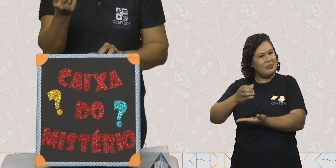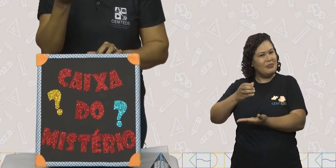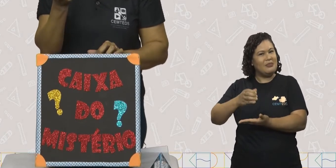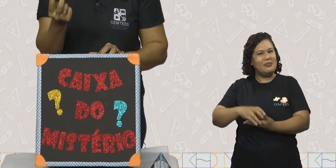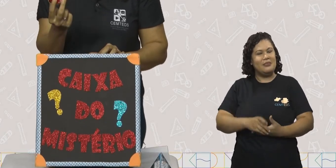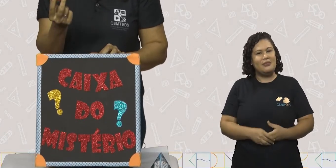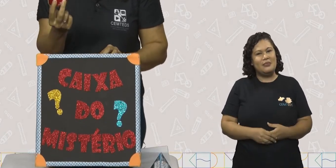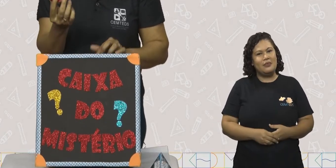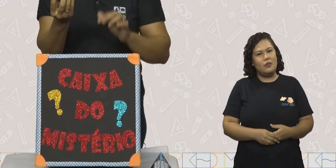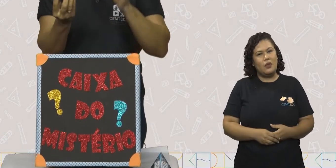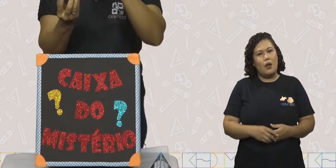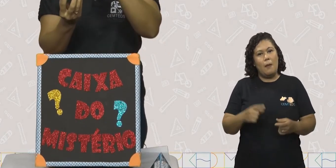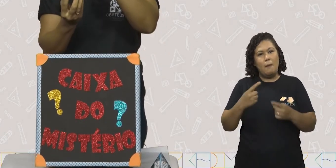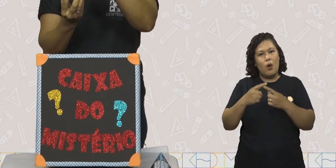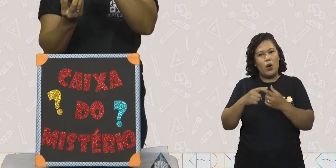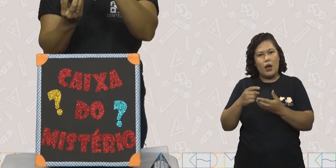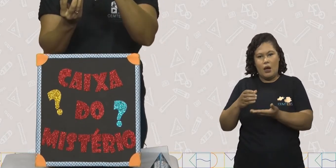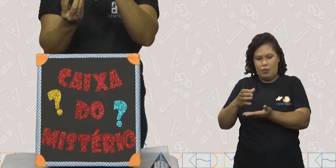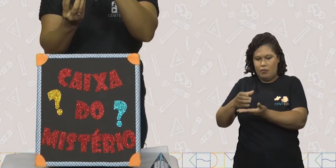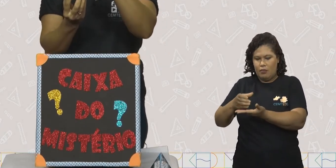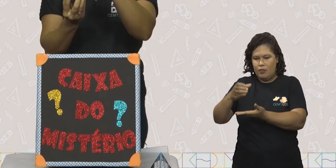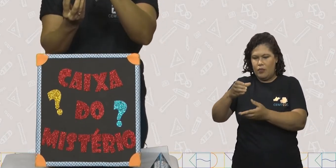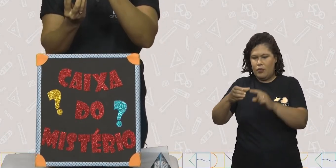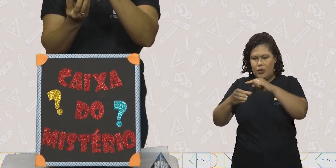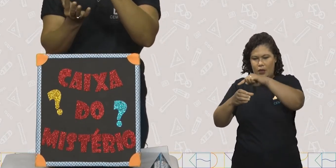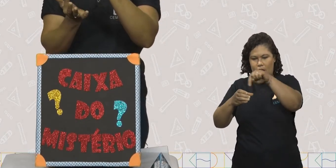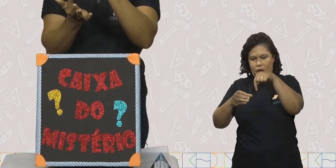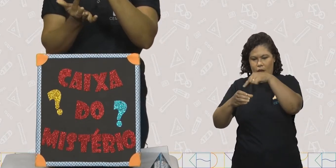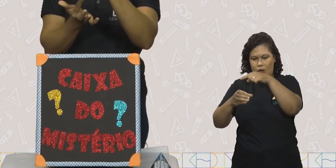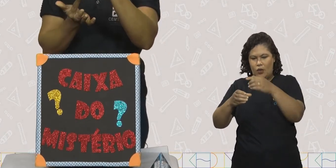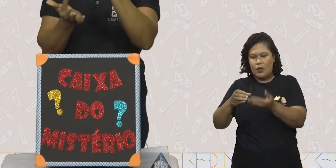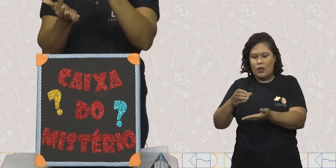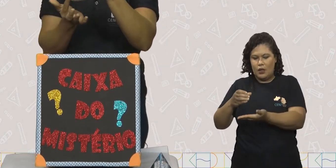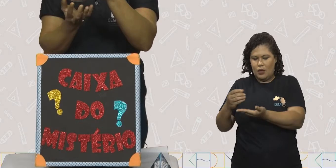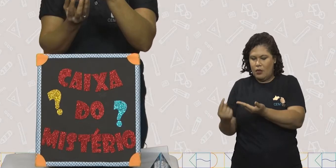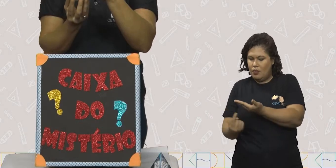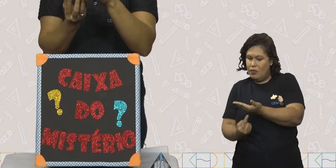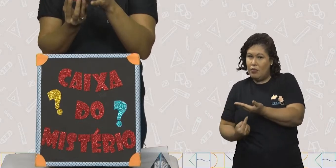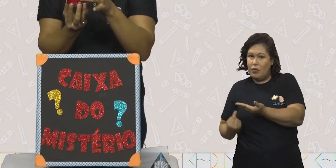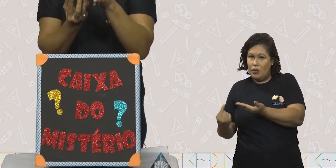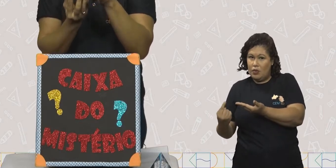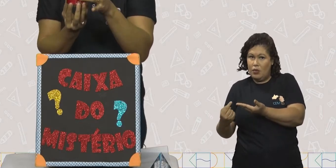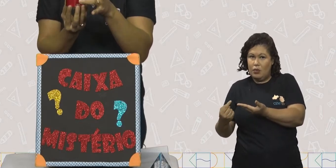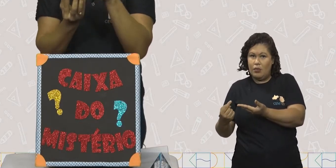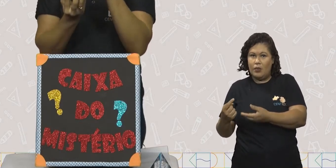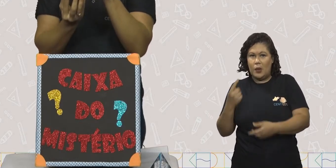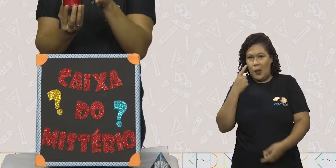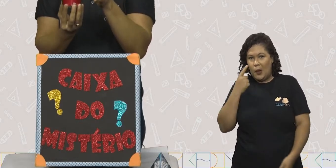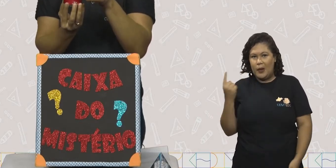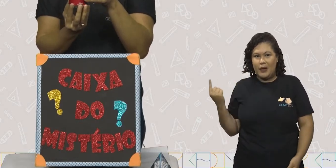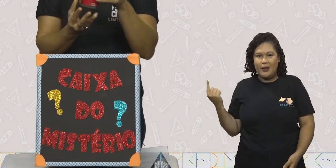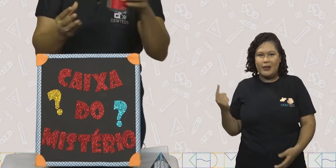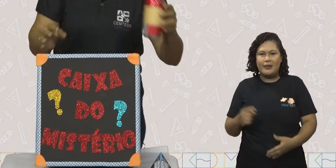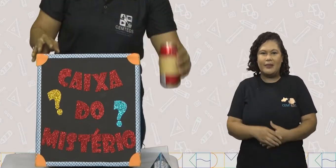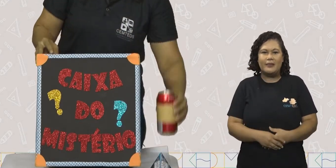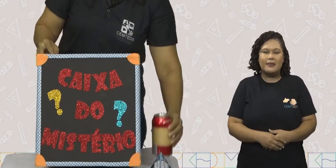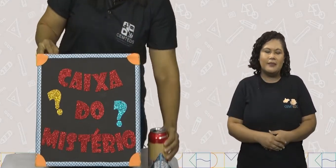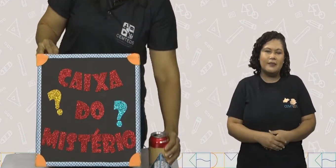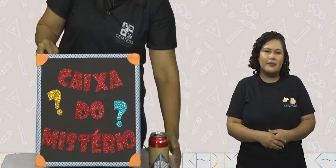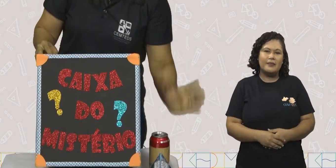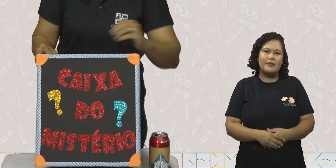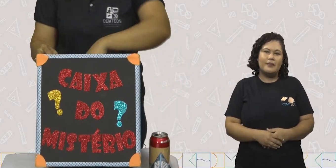um cilindro, porque a base de cima e a base de baixo são redondas.